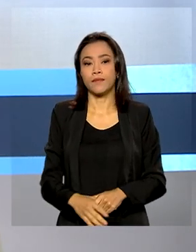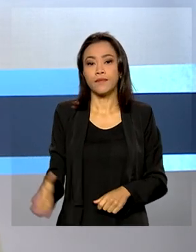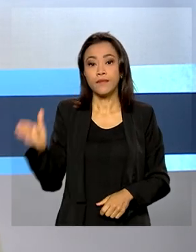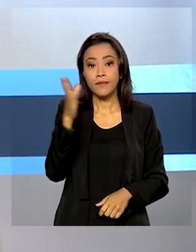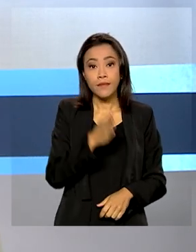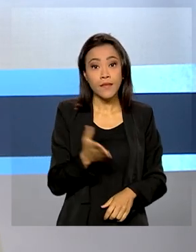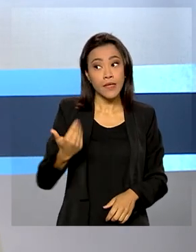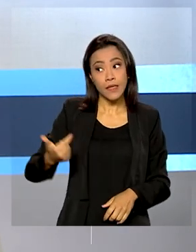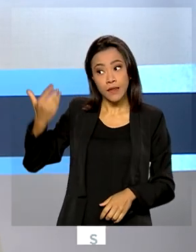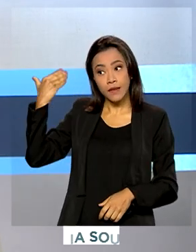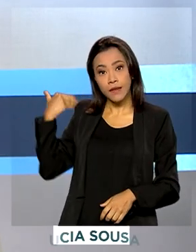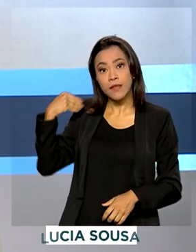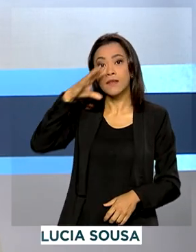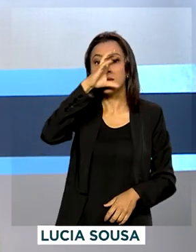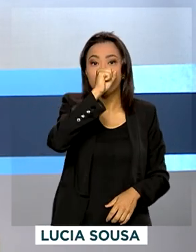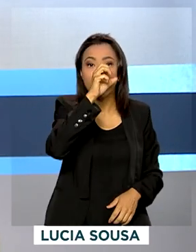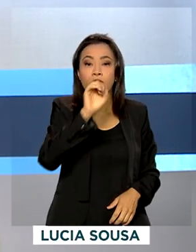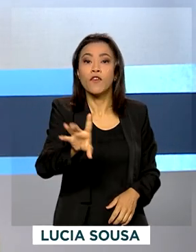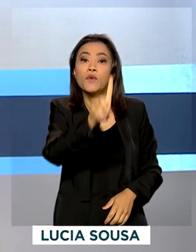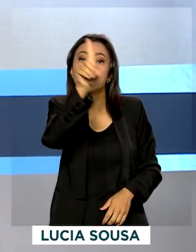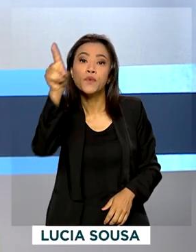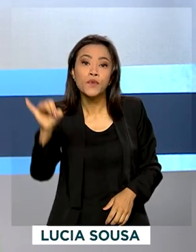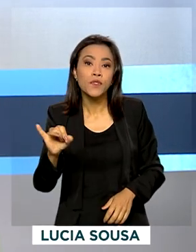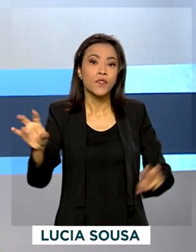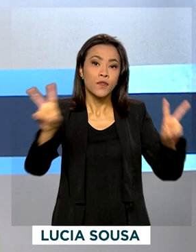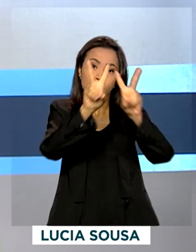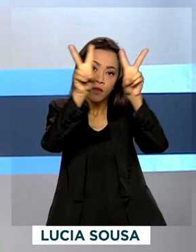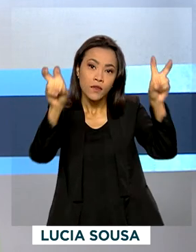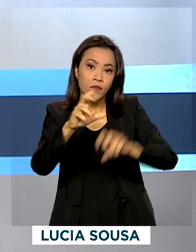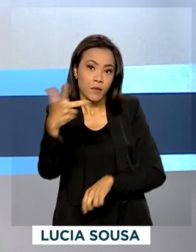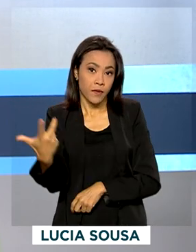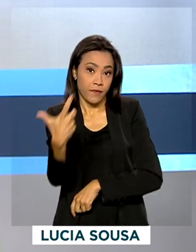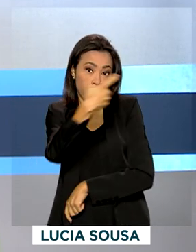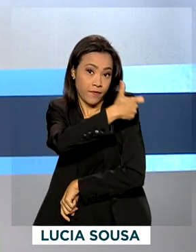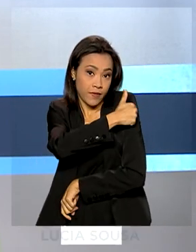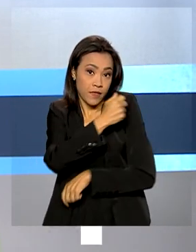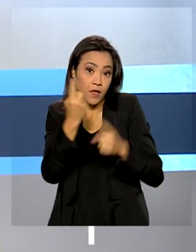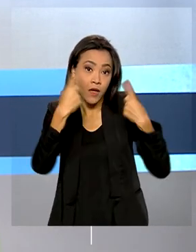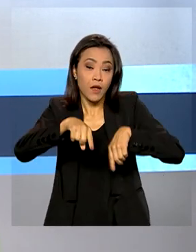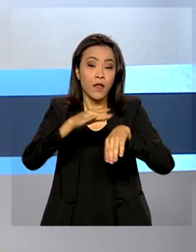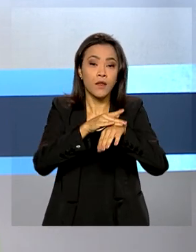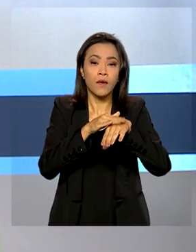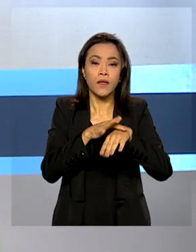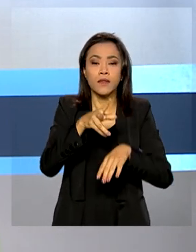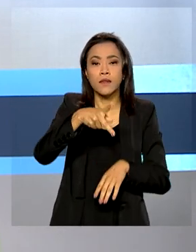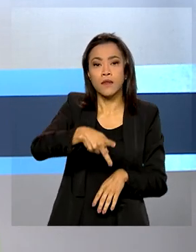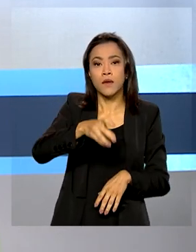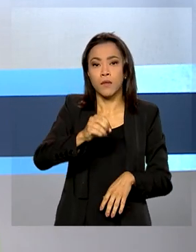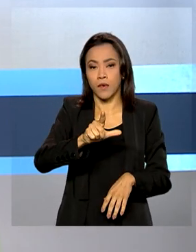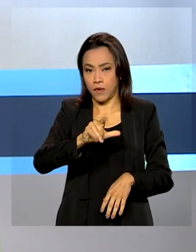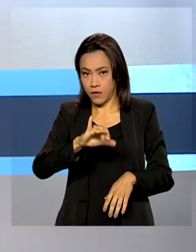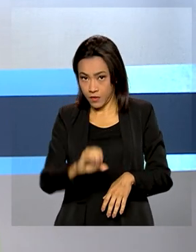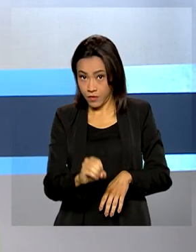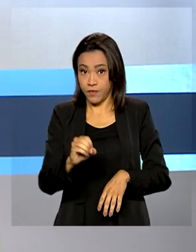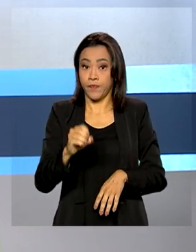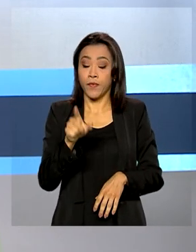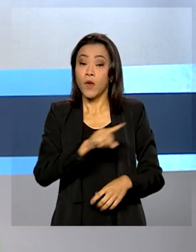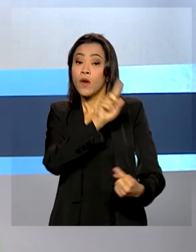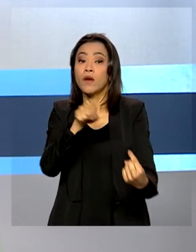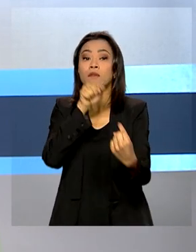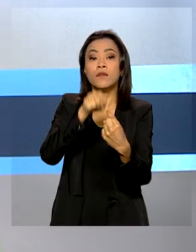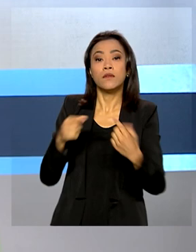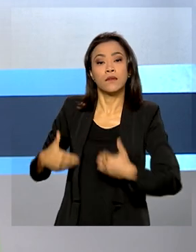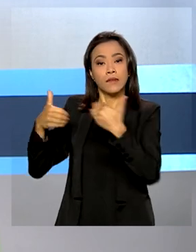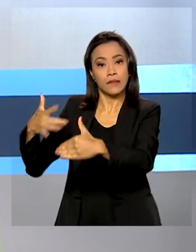Sábado foi o dia D para reforçar a campanha de vacinação contra a poliomielite. A meta do Ministério da